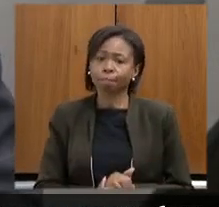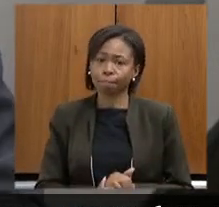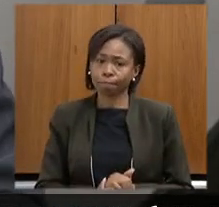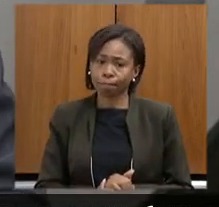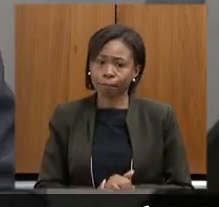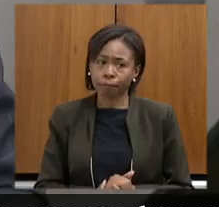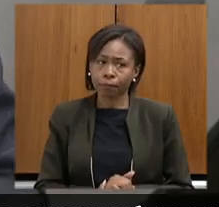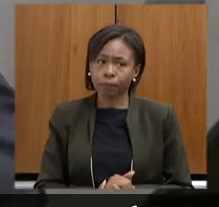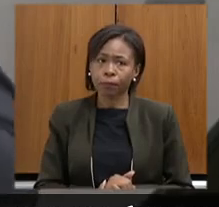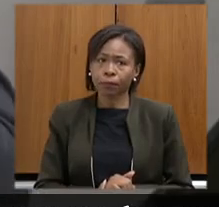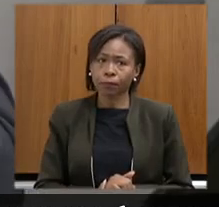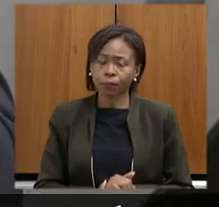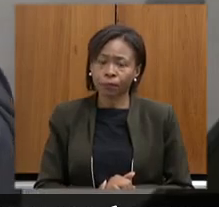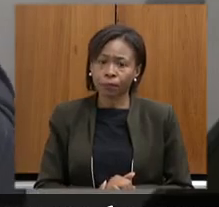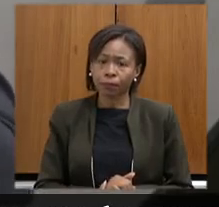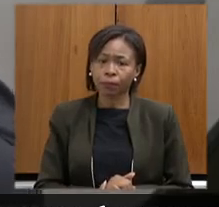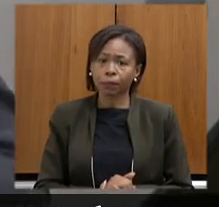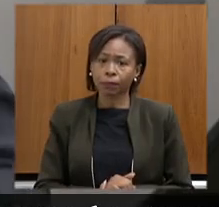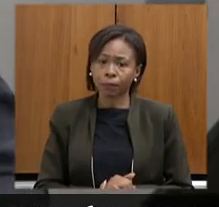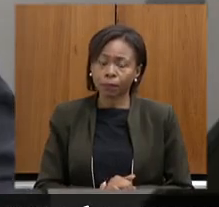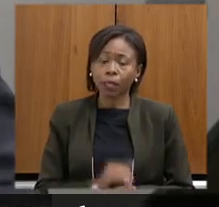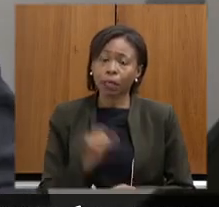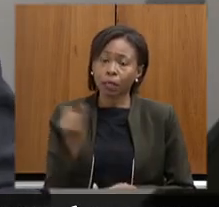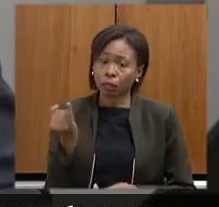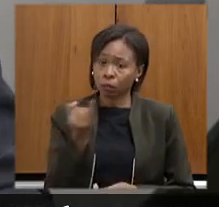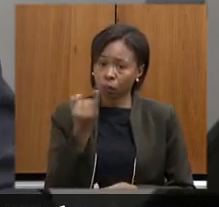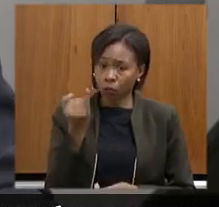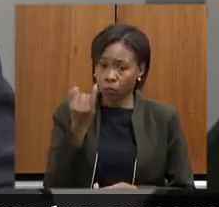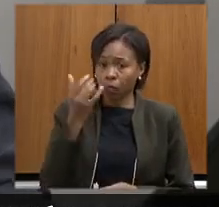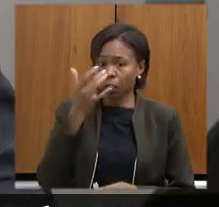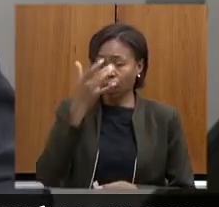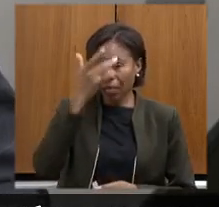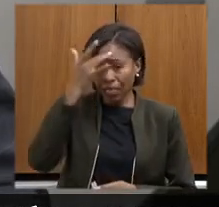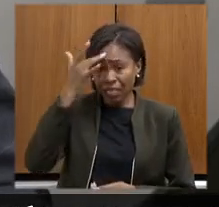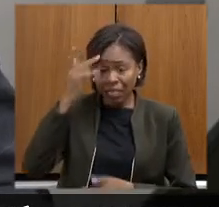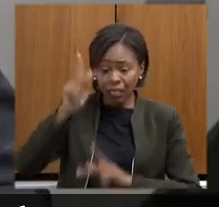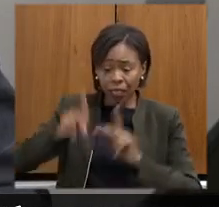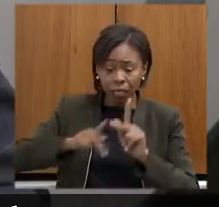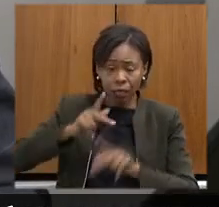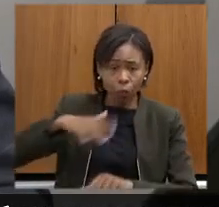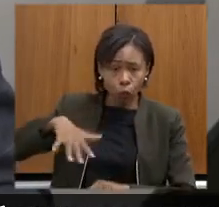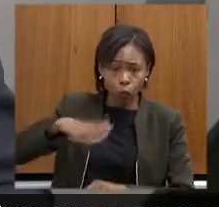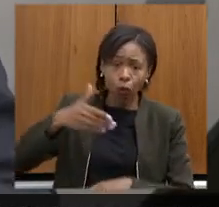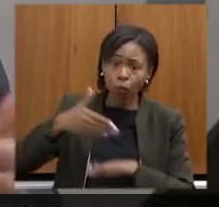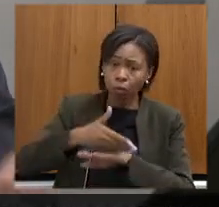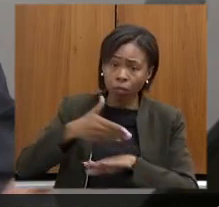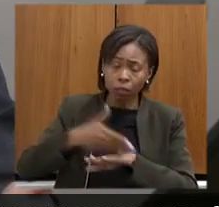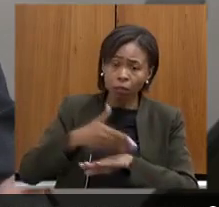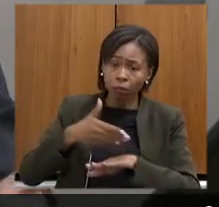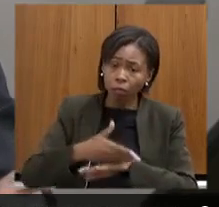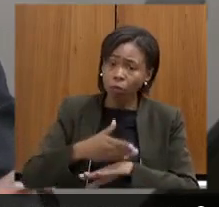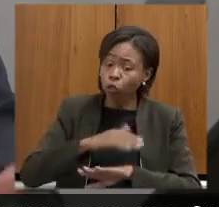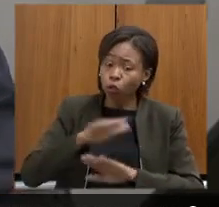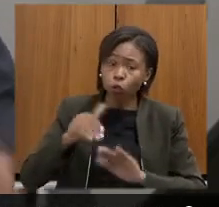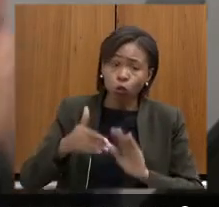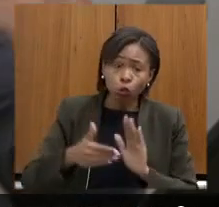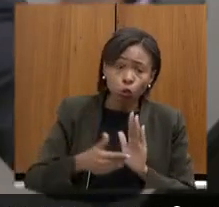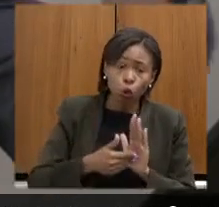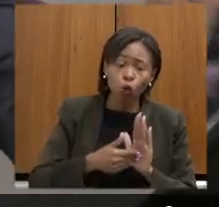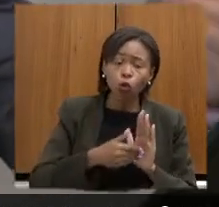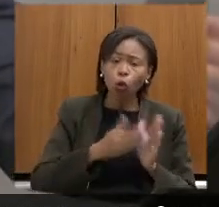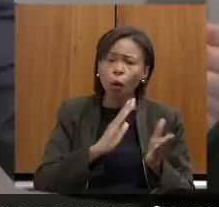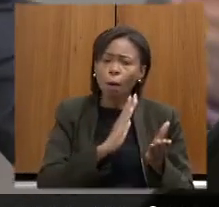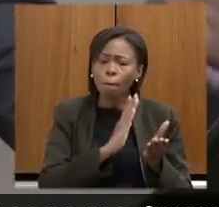que eu quero dizer com isso a participação da população em todos os processos para que aí